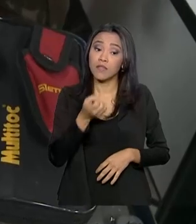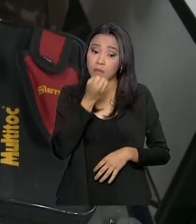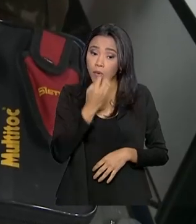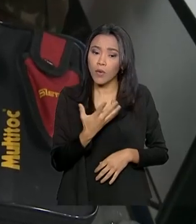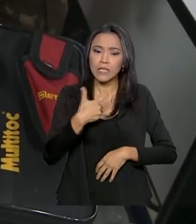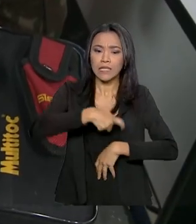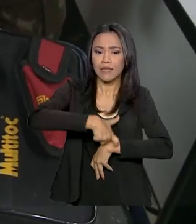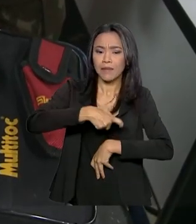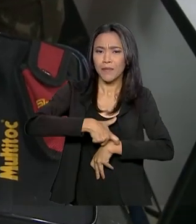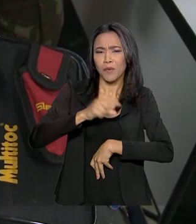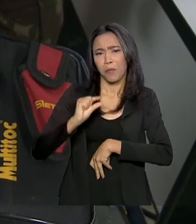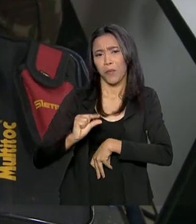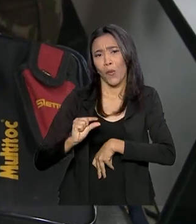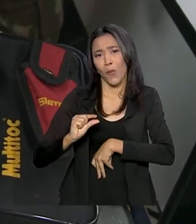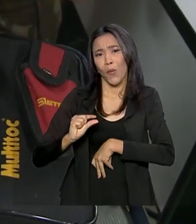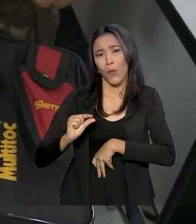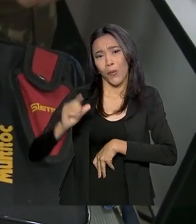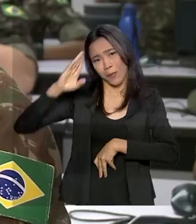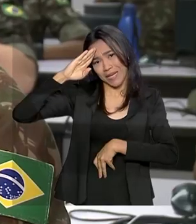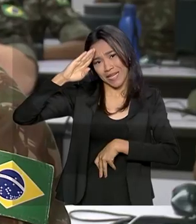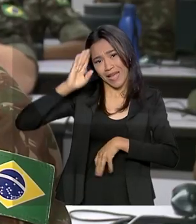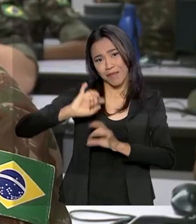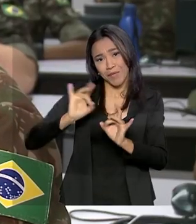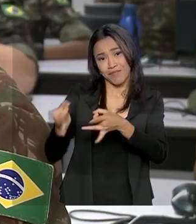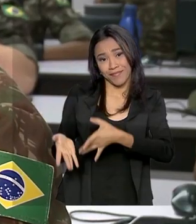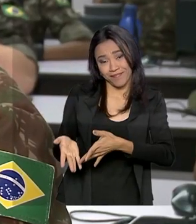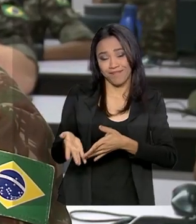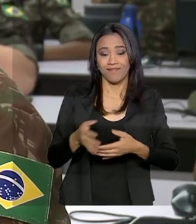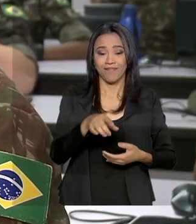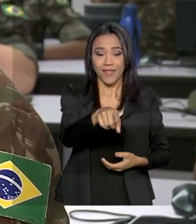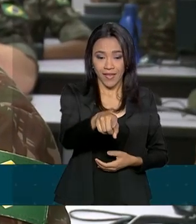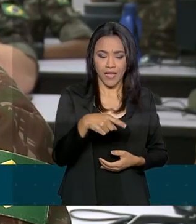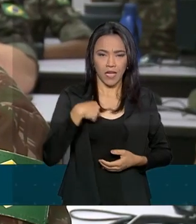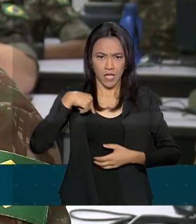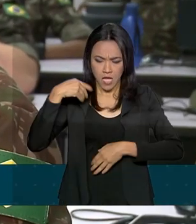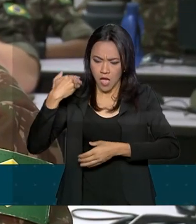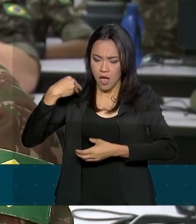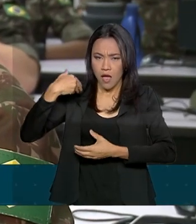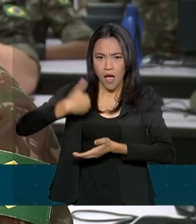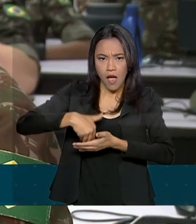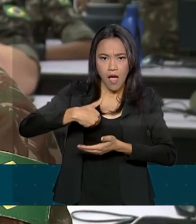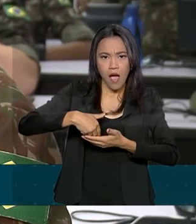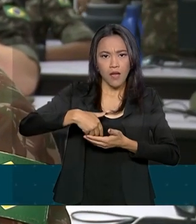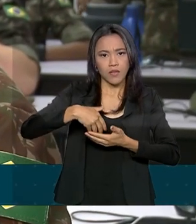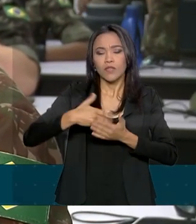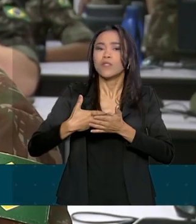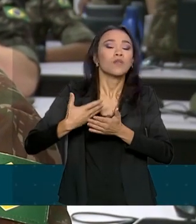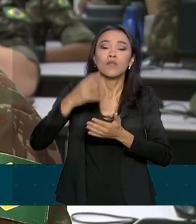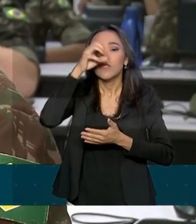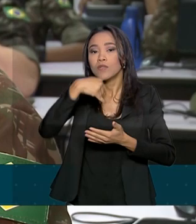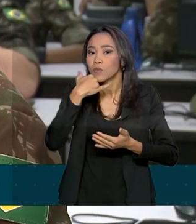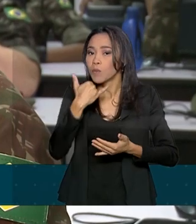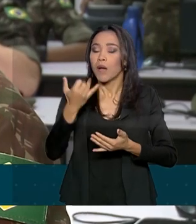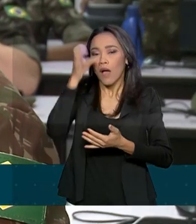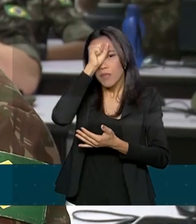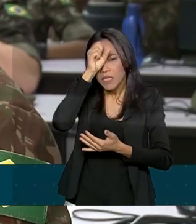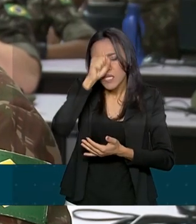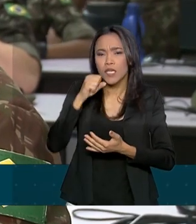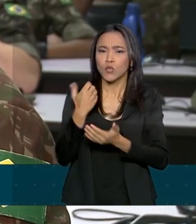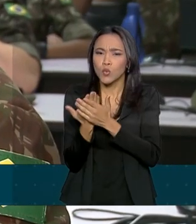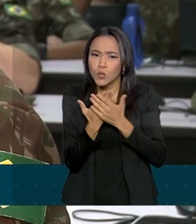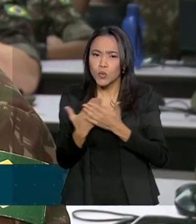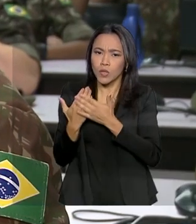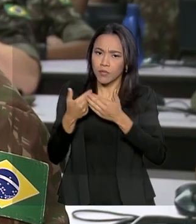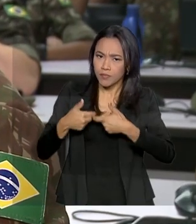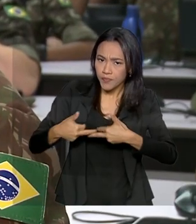tempinho que ainda resta como militar. Me capacita para dentro do Exército estar podendo atuar nessa área do curso que eu estou fazendo,